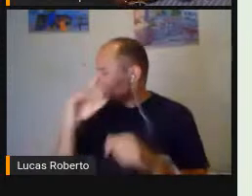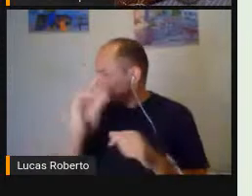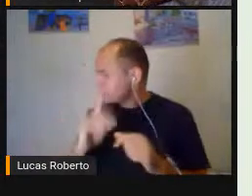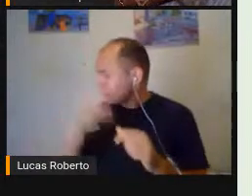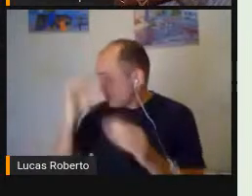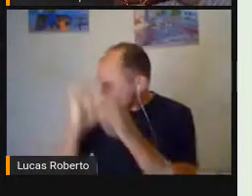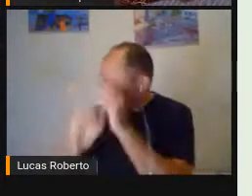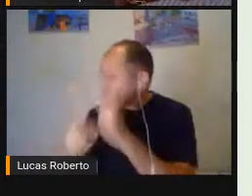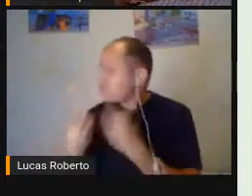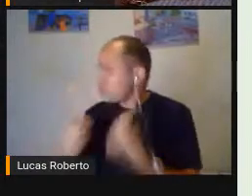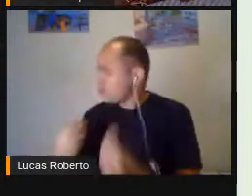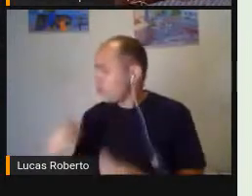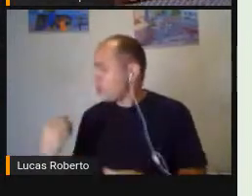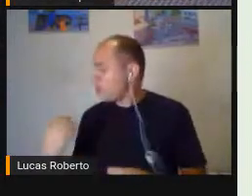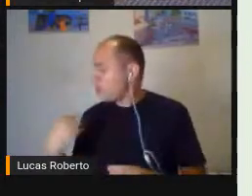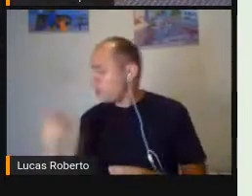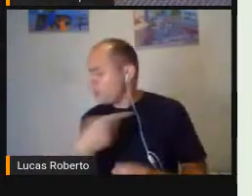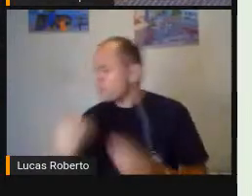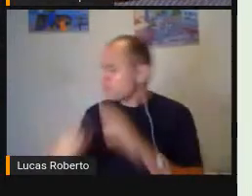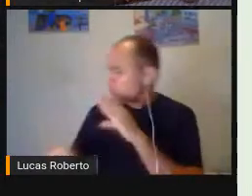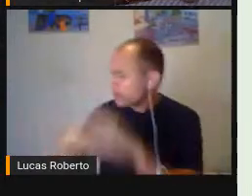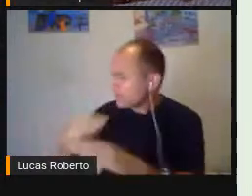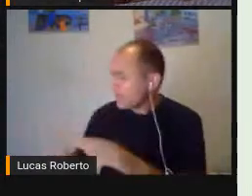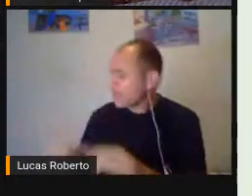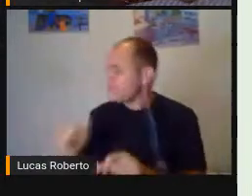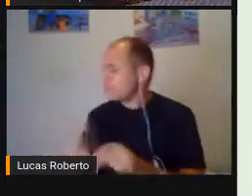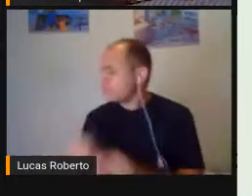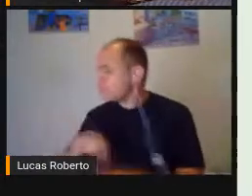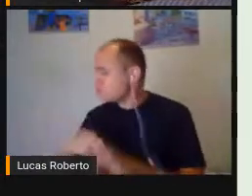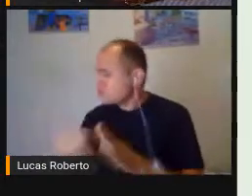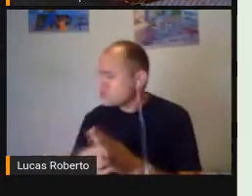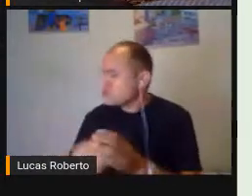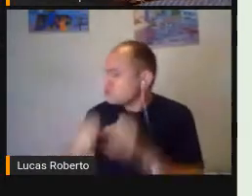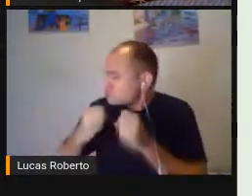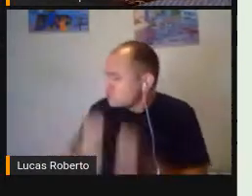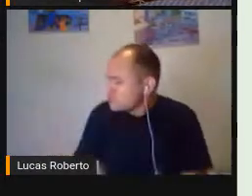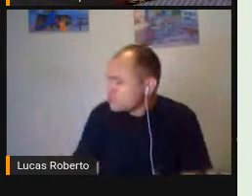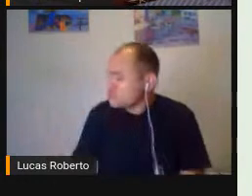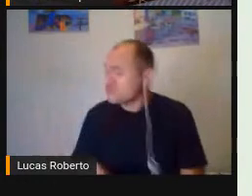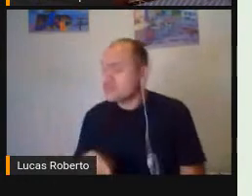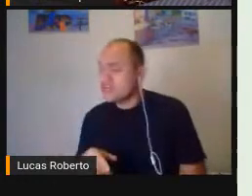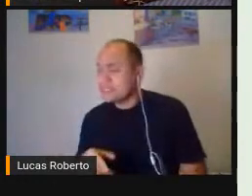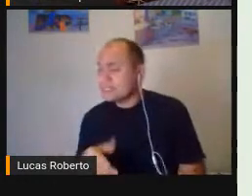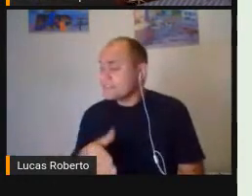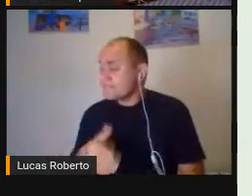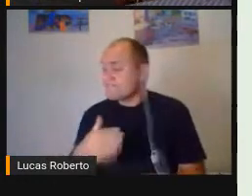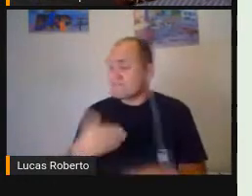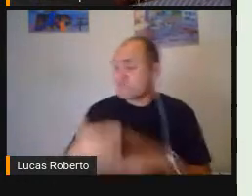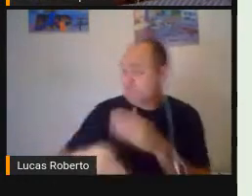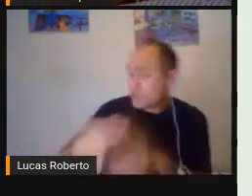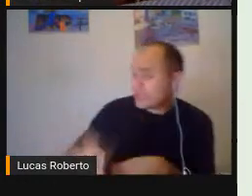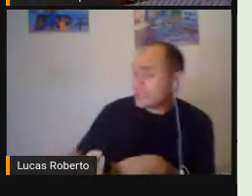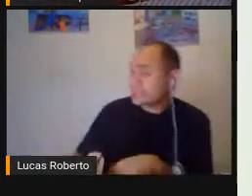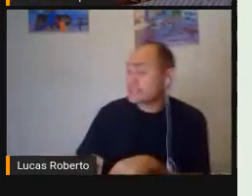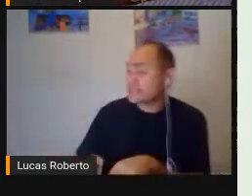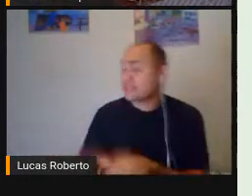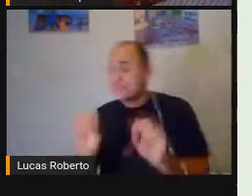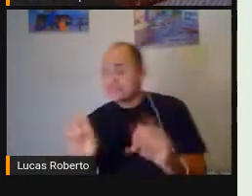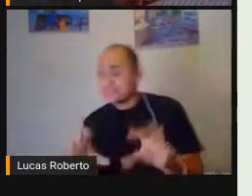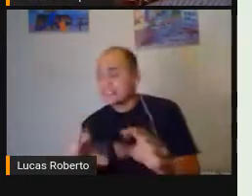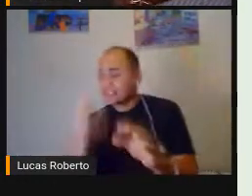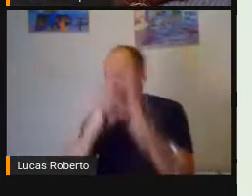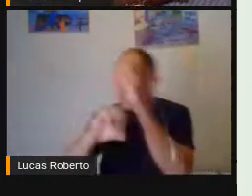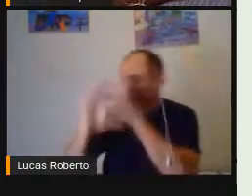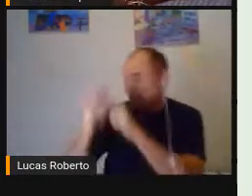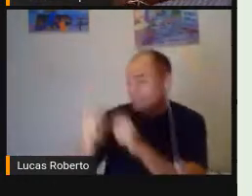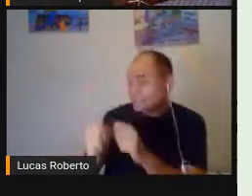tornar Possíveis As ações Como que a gente Torna possíveis Os processos De ensino E aprendizagem Para a criança Com deficiência